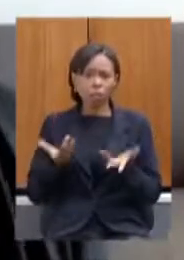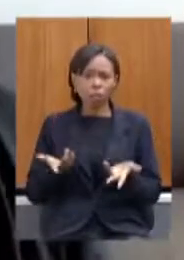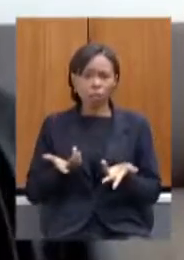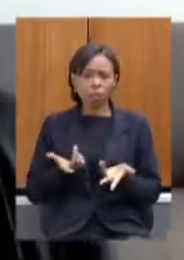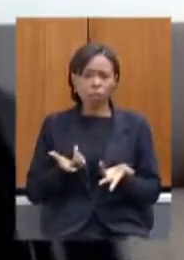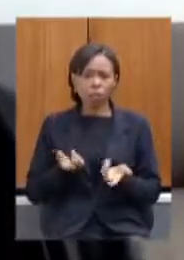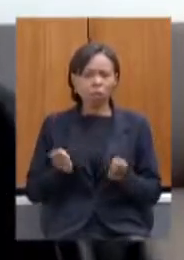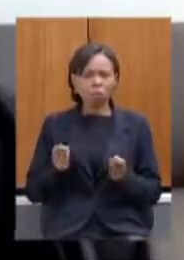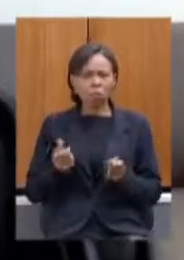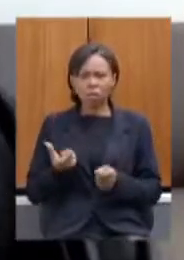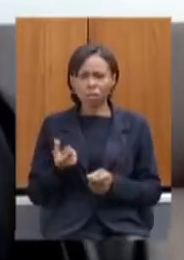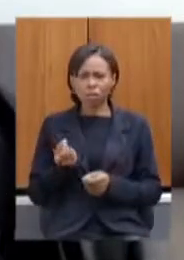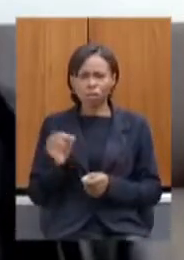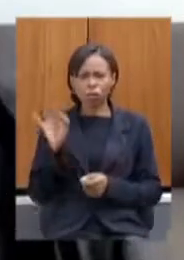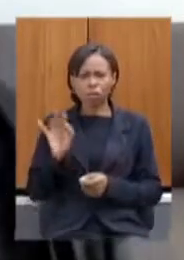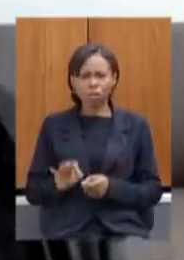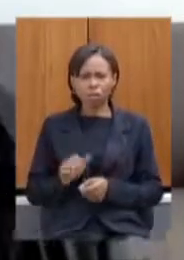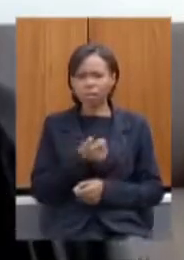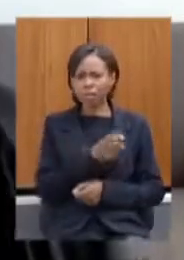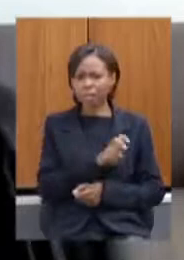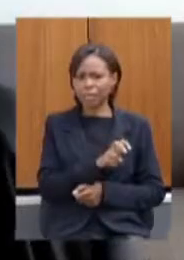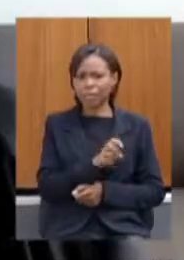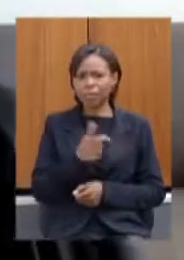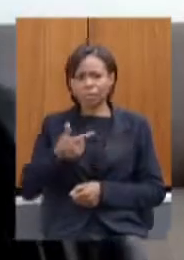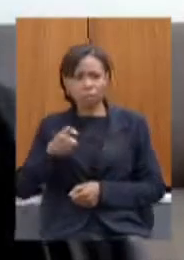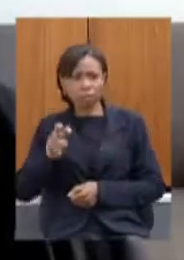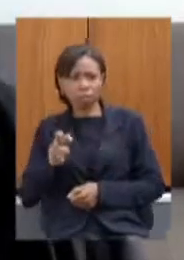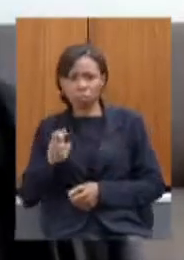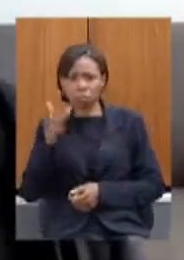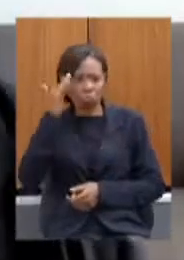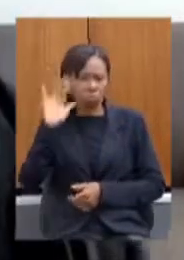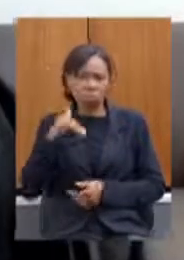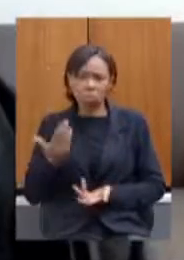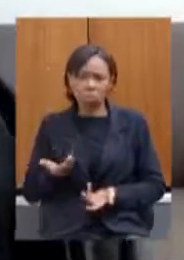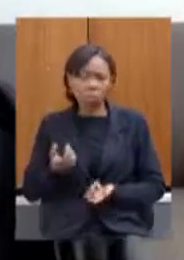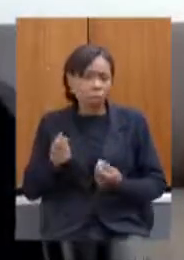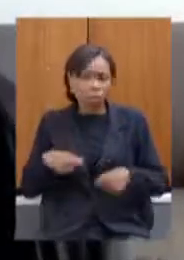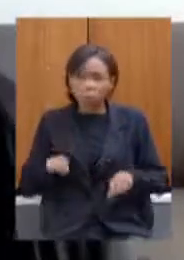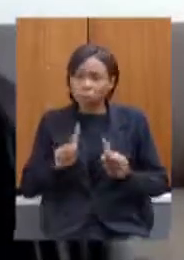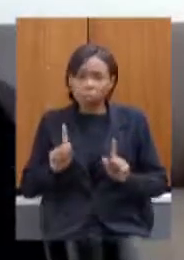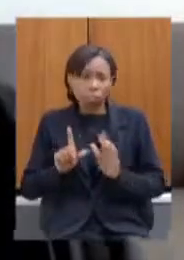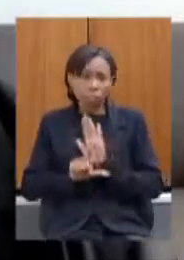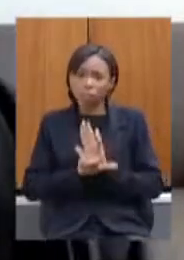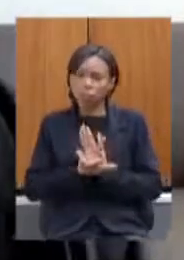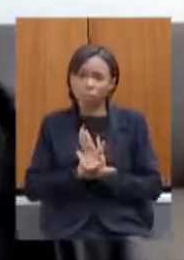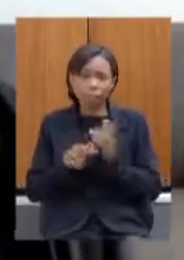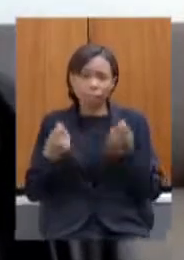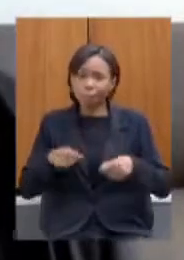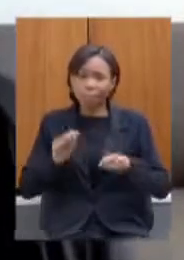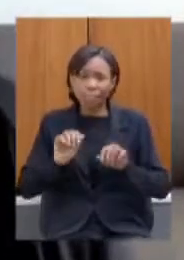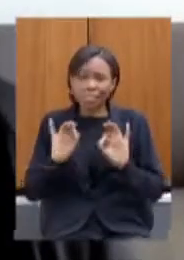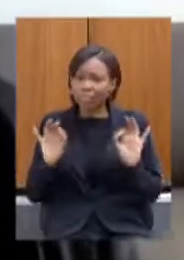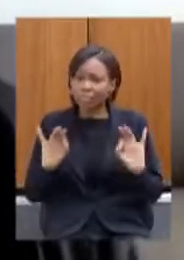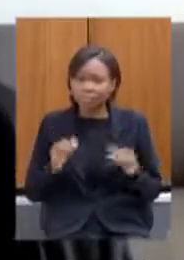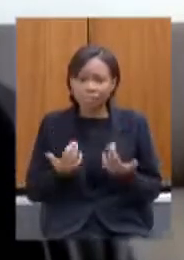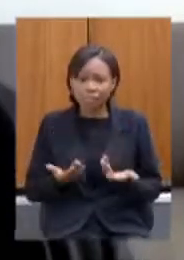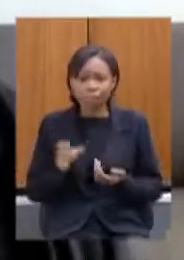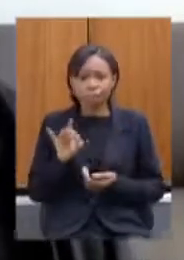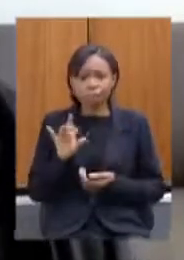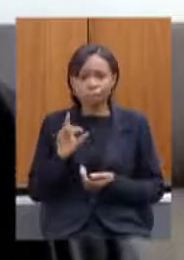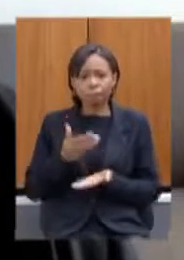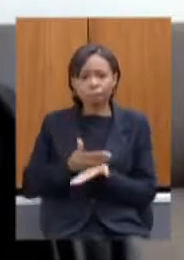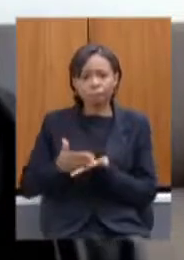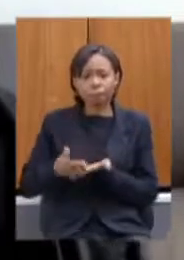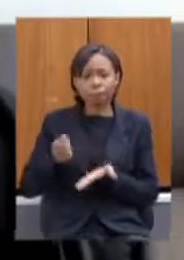% 15 25 sei lá não precisa de lei não precisa de nada precisa só de começar a